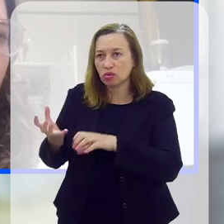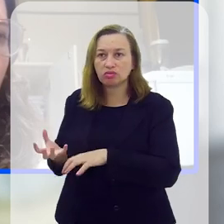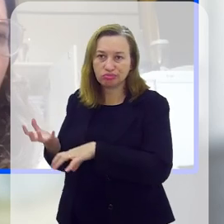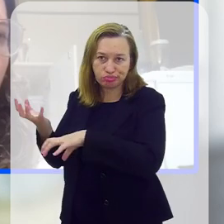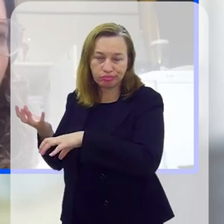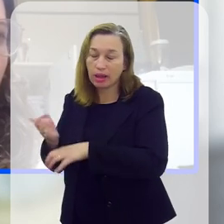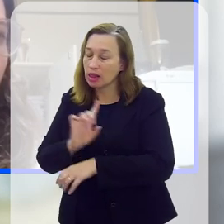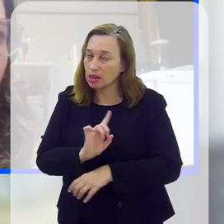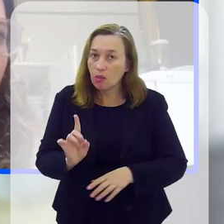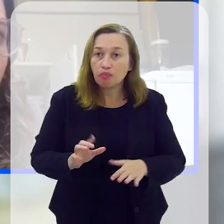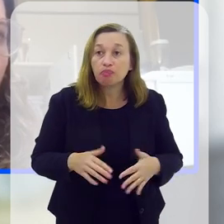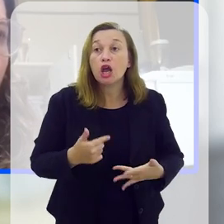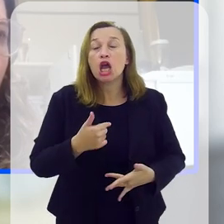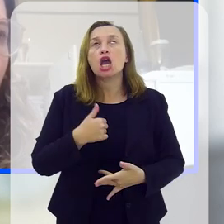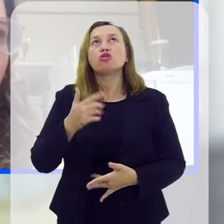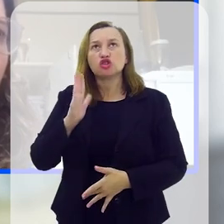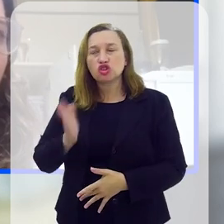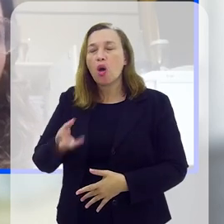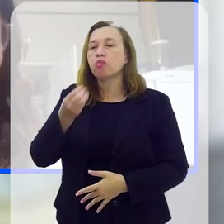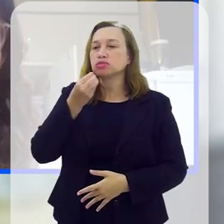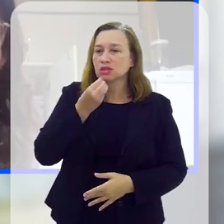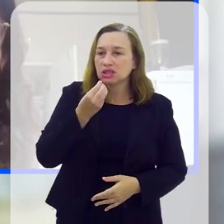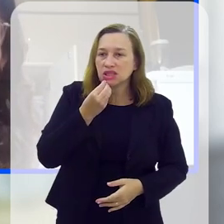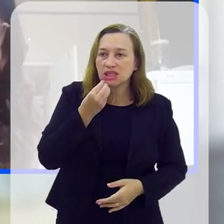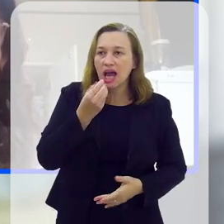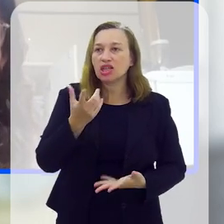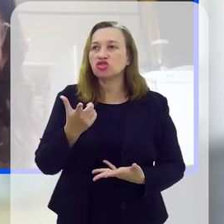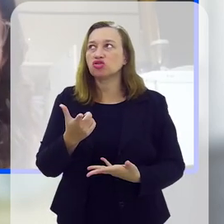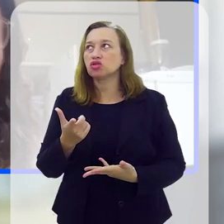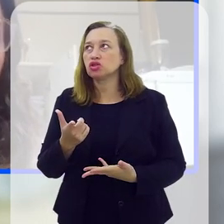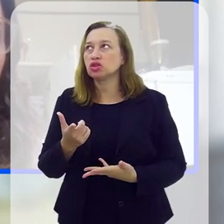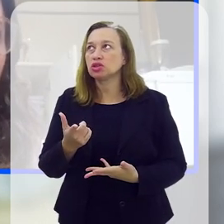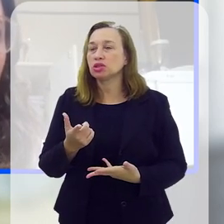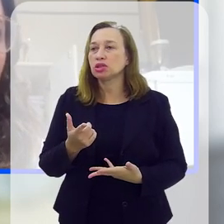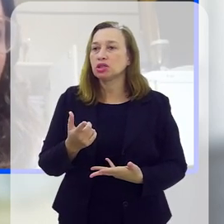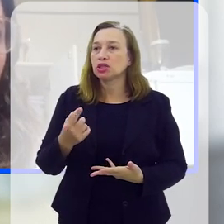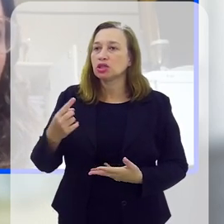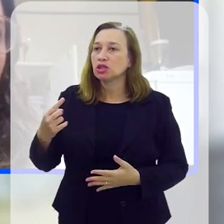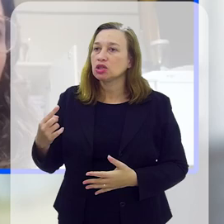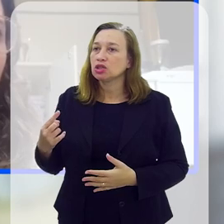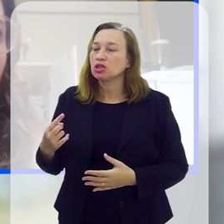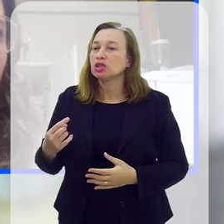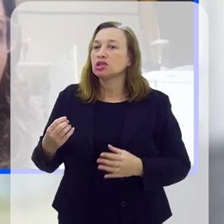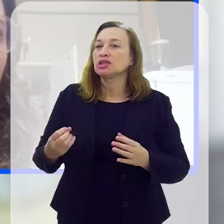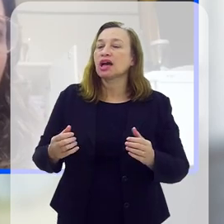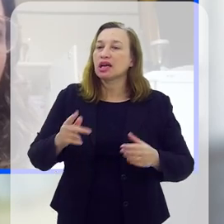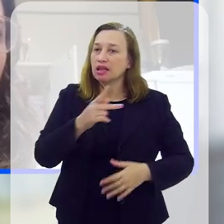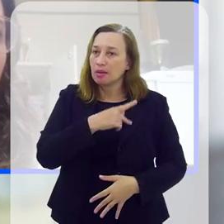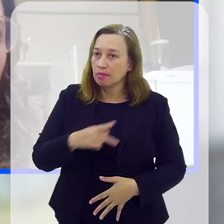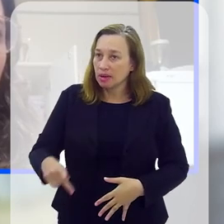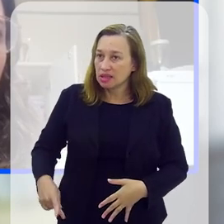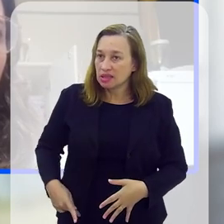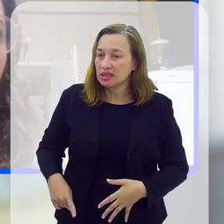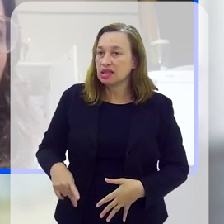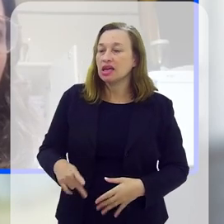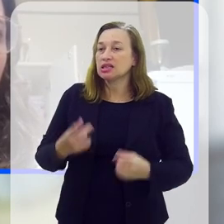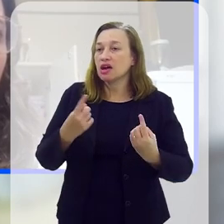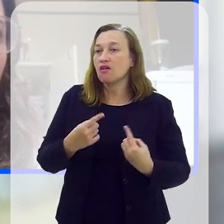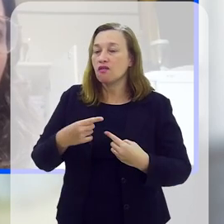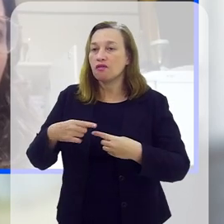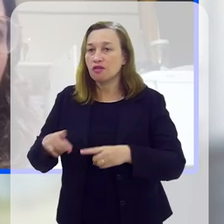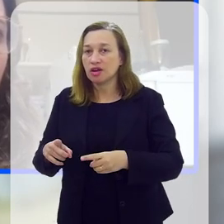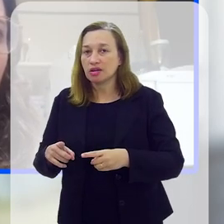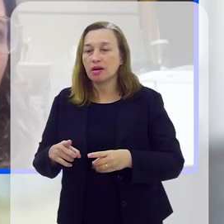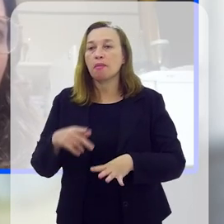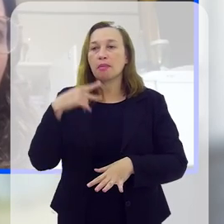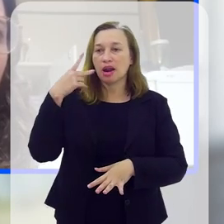articulação com o Congresso Nacional. Eu mesmo tive a oportunidade de presidir aqui uma frente parlamentar de